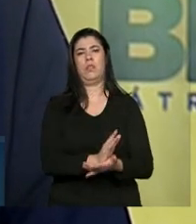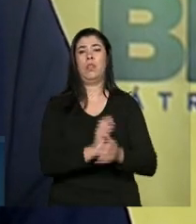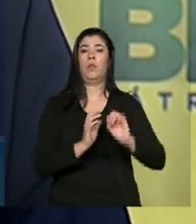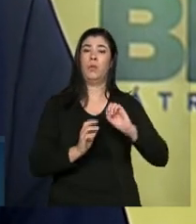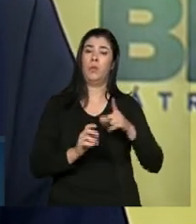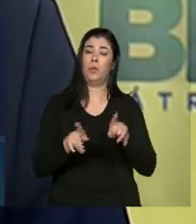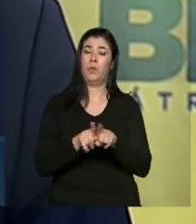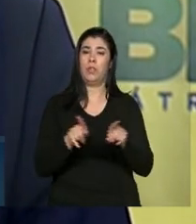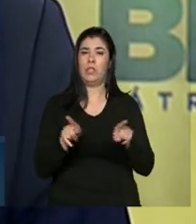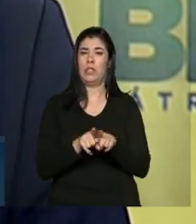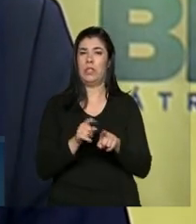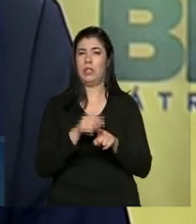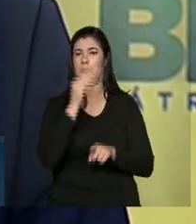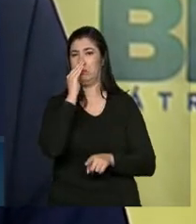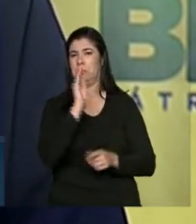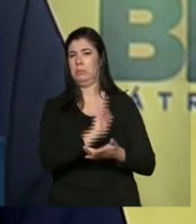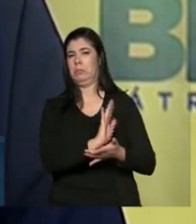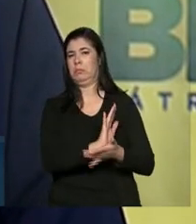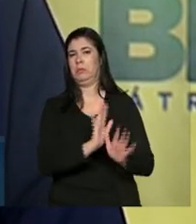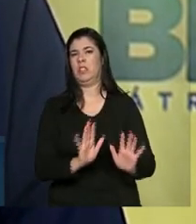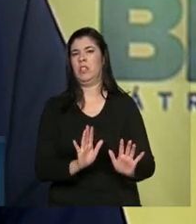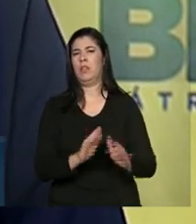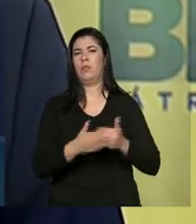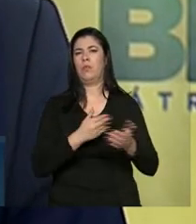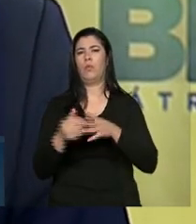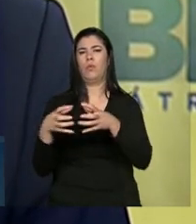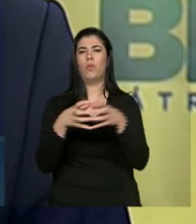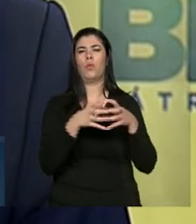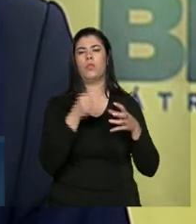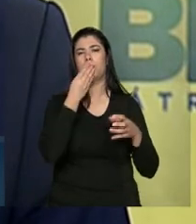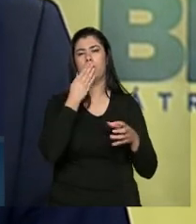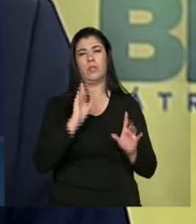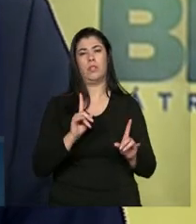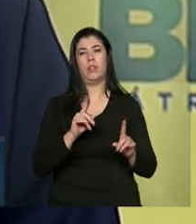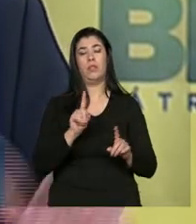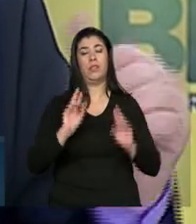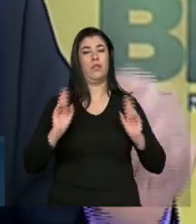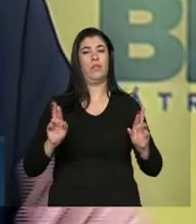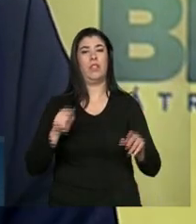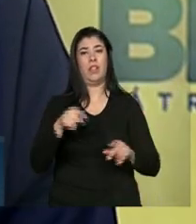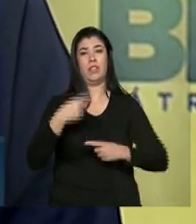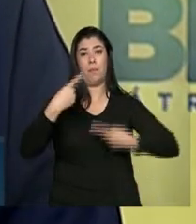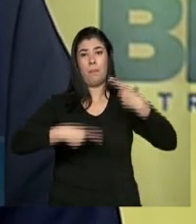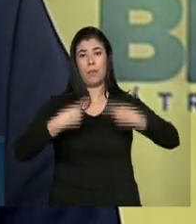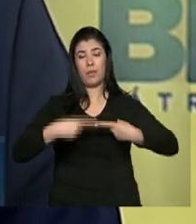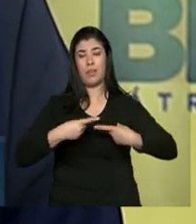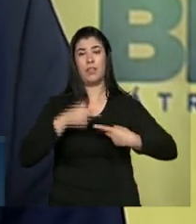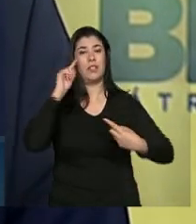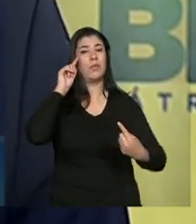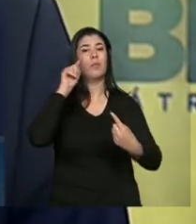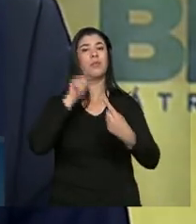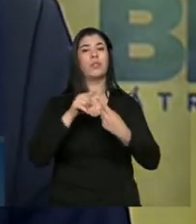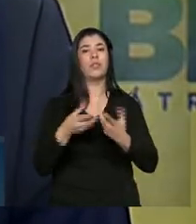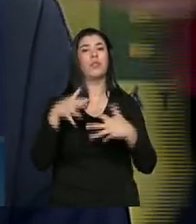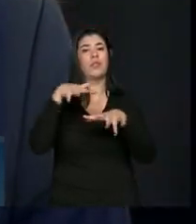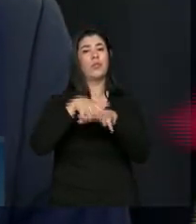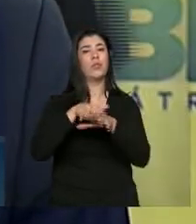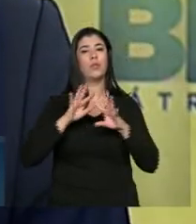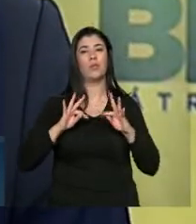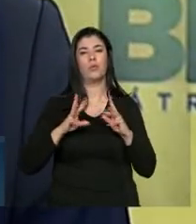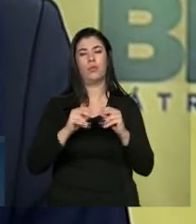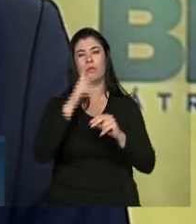hostilidade a qualquer grupo que fosse. Ao contrário, toda essa política é altamente inclusiva. Então, ela